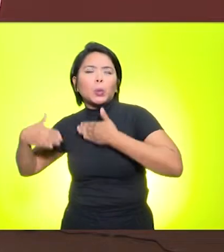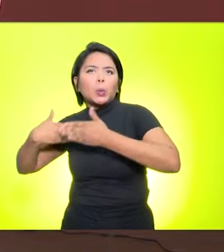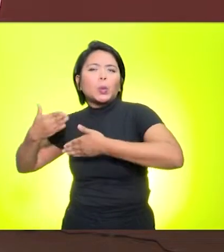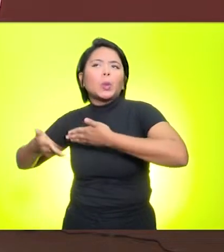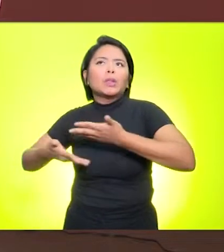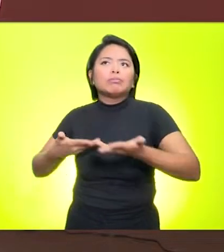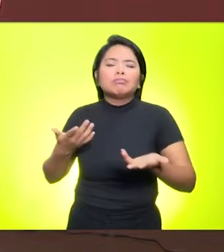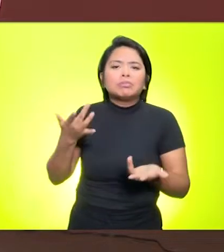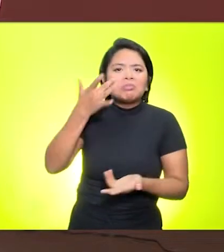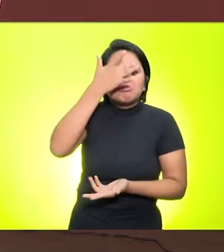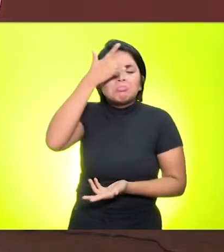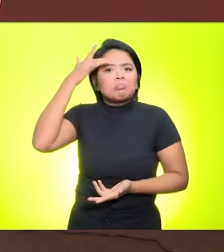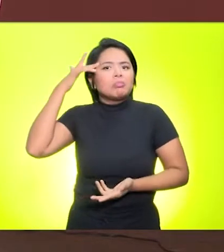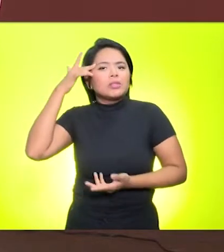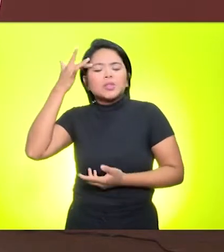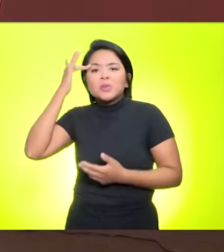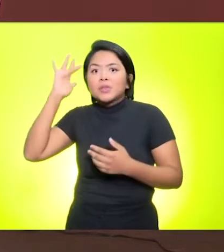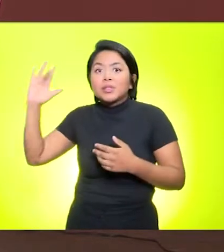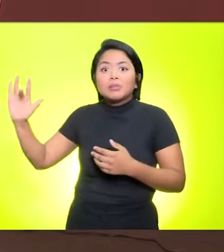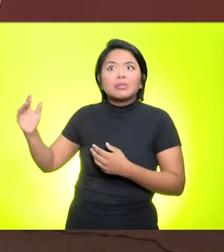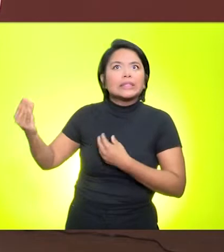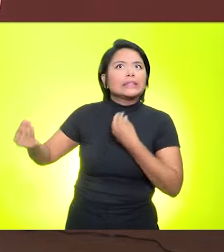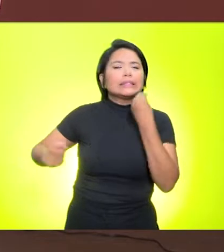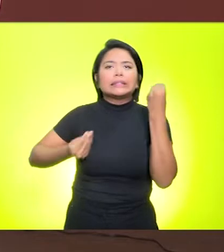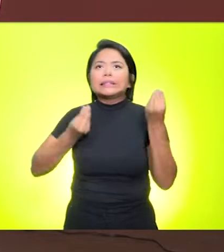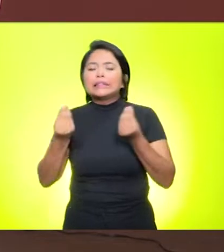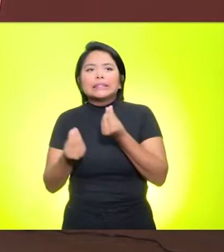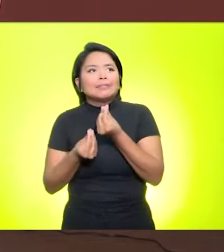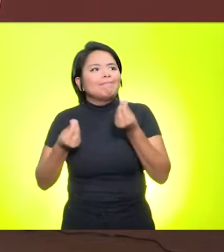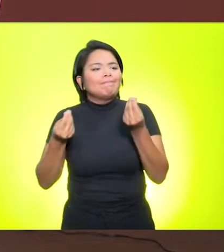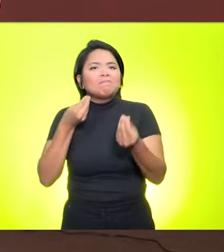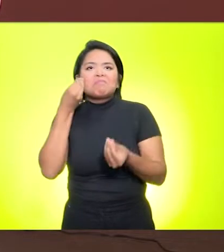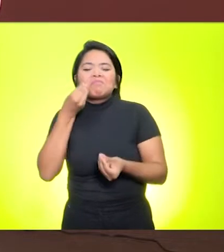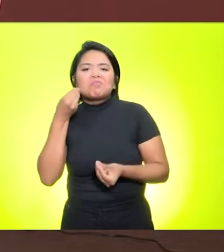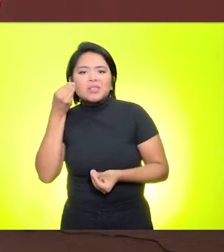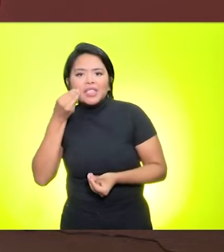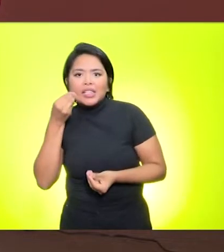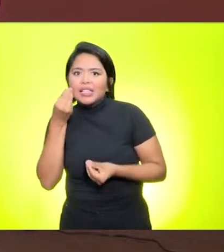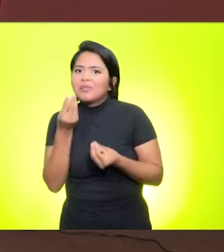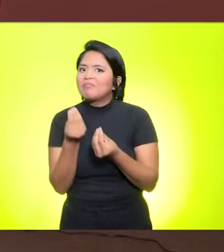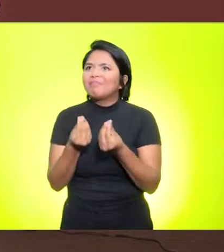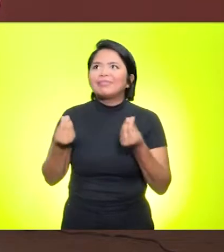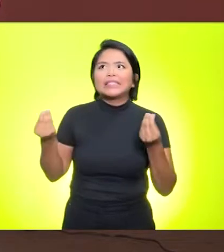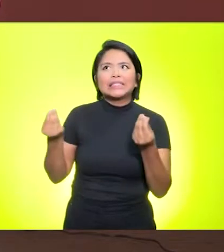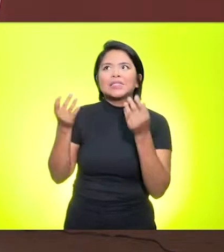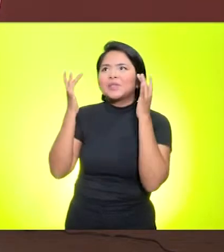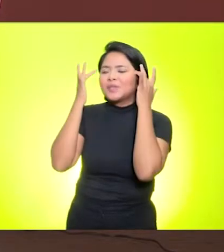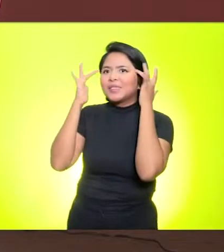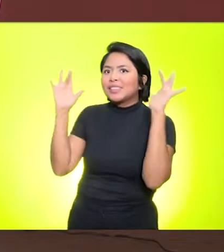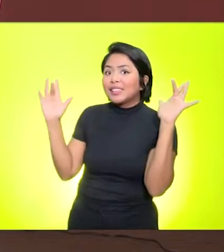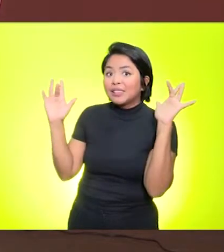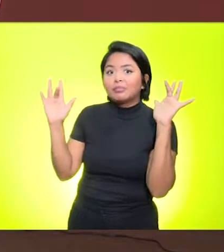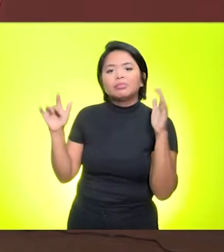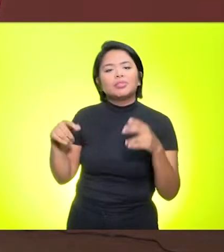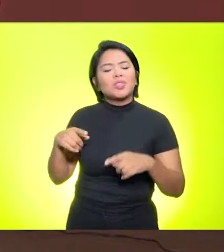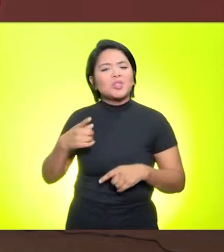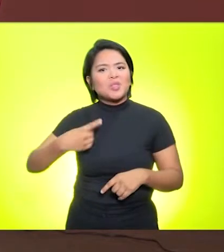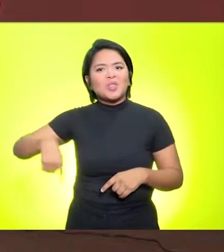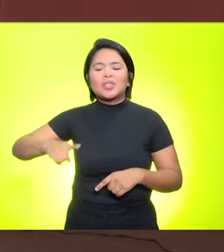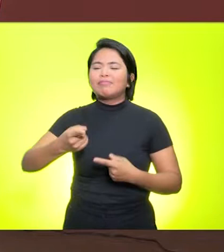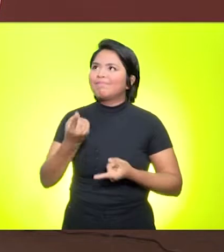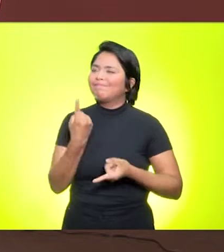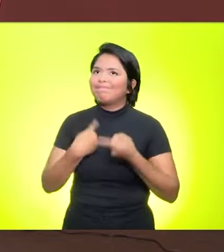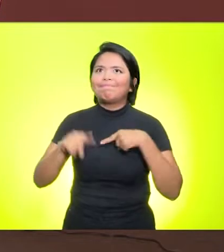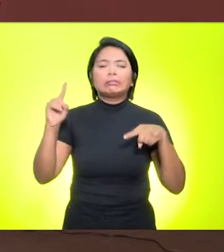ninguém sabia como é que... Nós não tivemos experiência antes em relação à temática e nós tivemos que nos